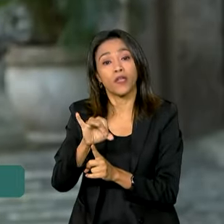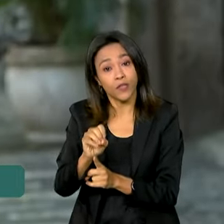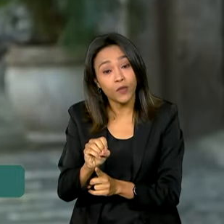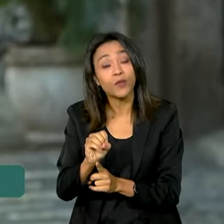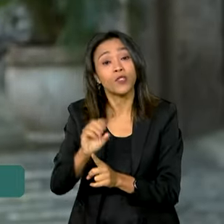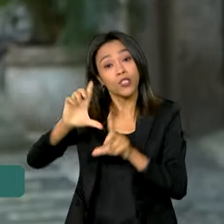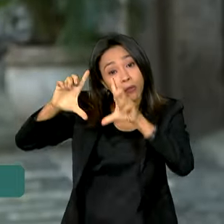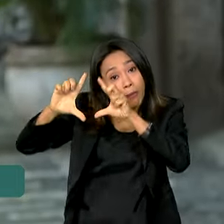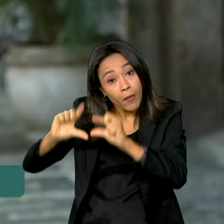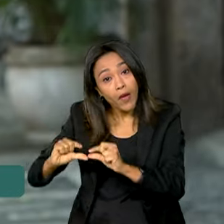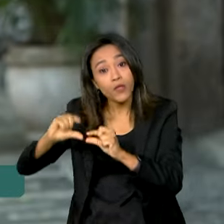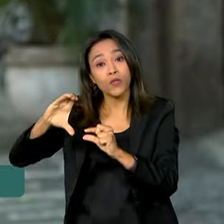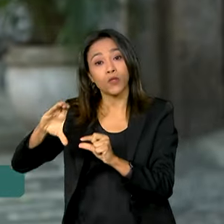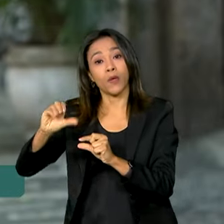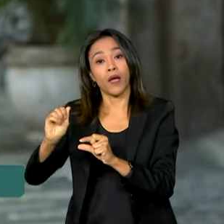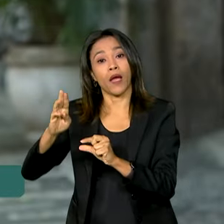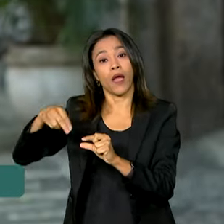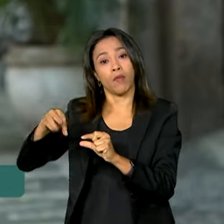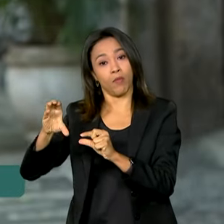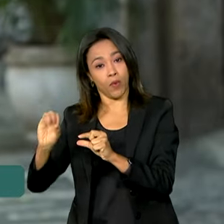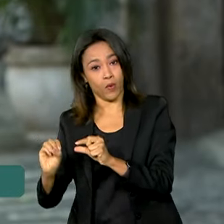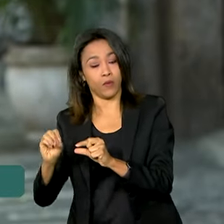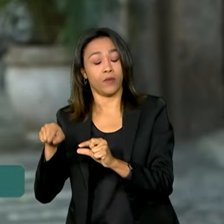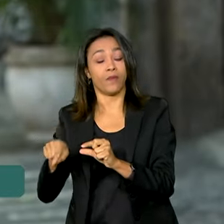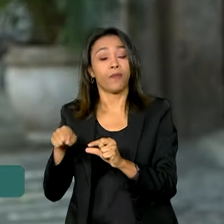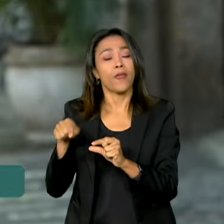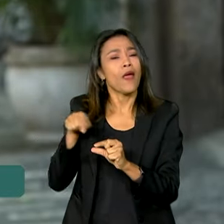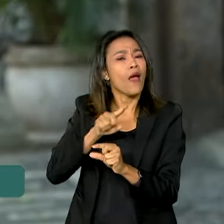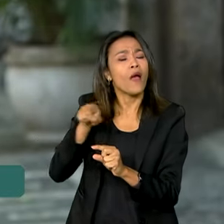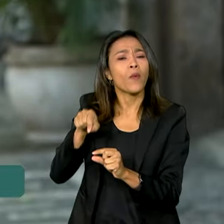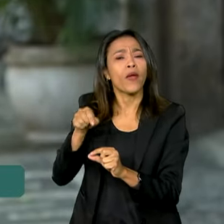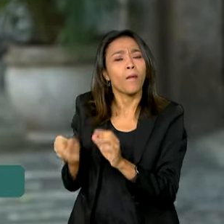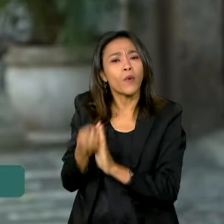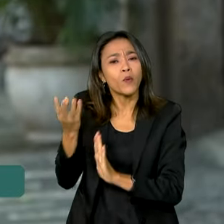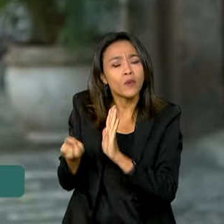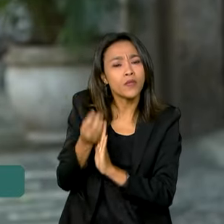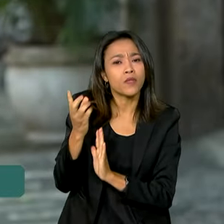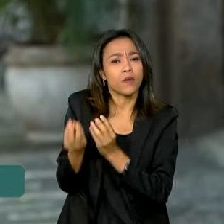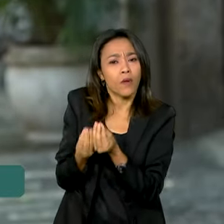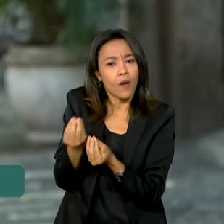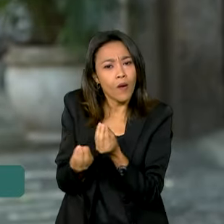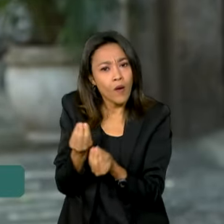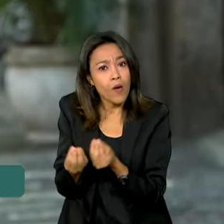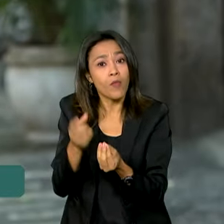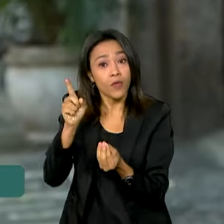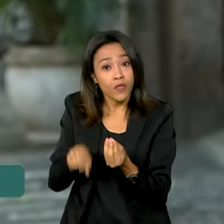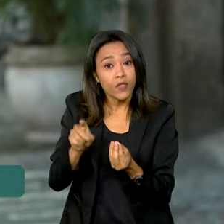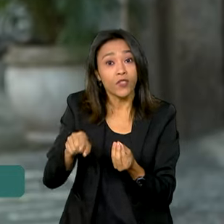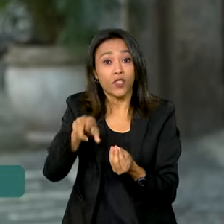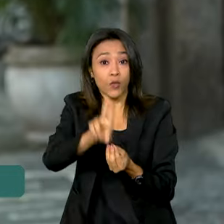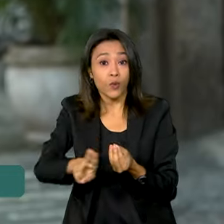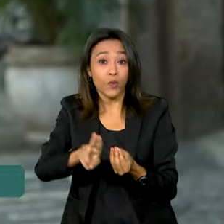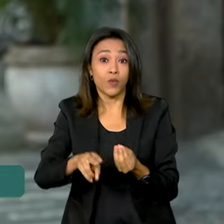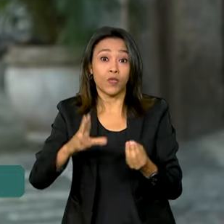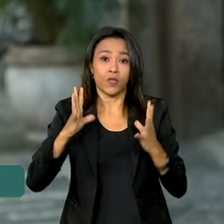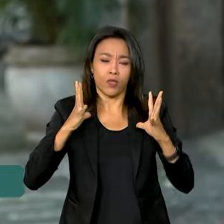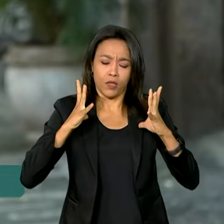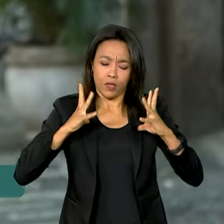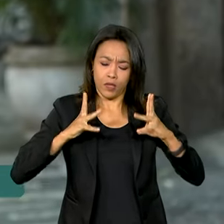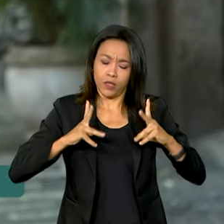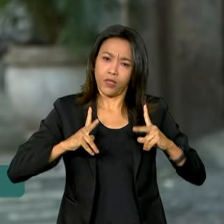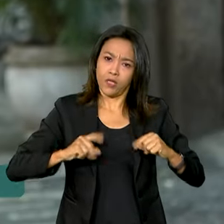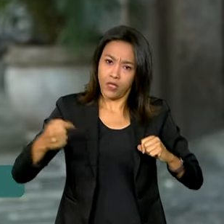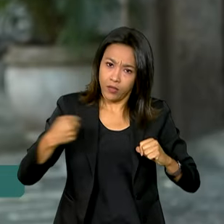pesado também. O hidrogênio de baixa emissão de carbono é produzido a partir de fontes renováveis. É um combustível